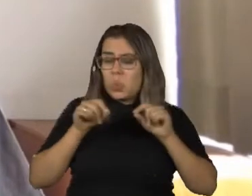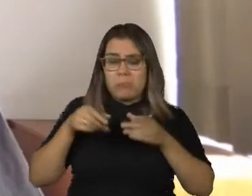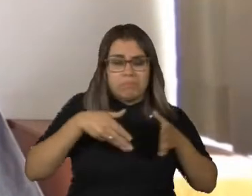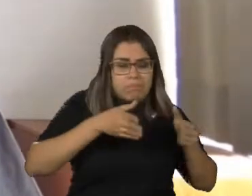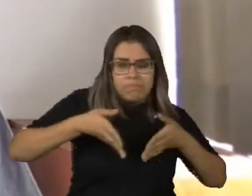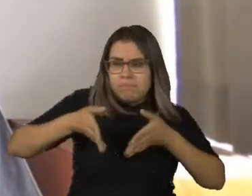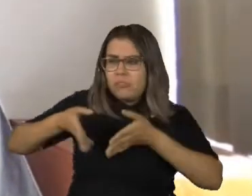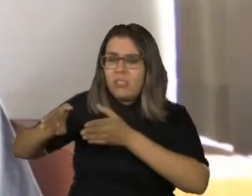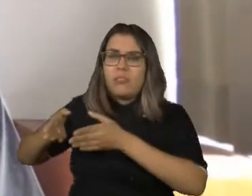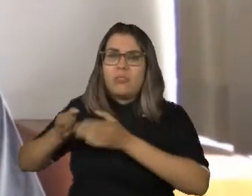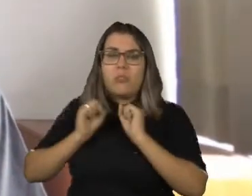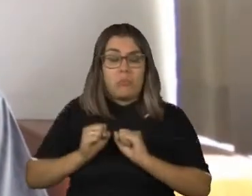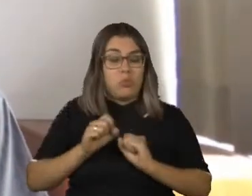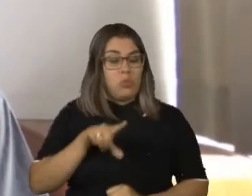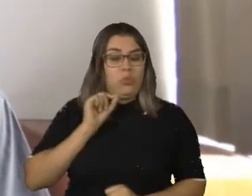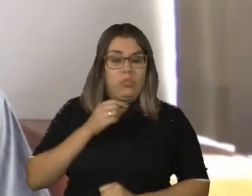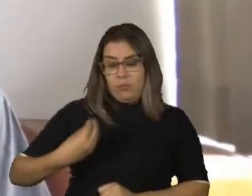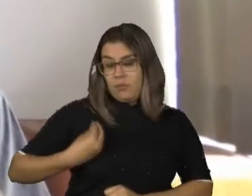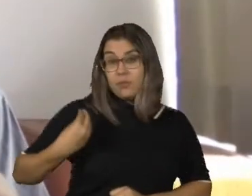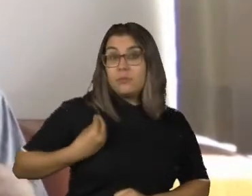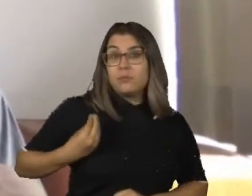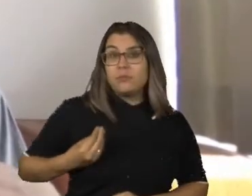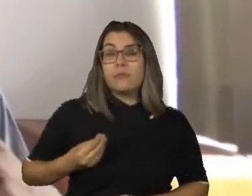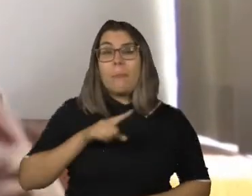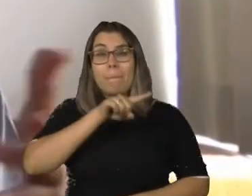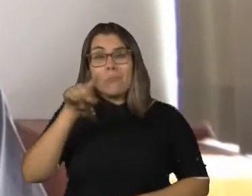O mais importante dele talvez seja a representatividade.